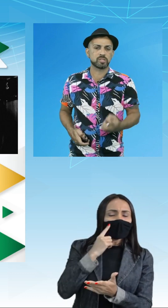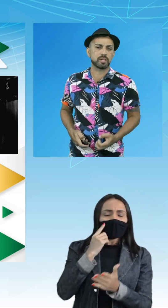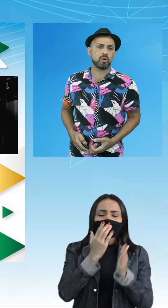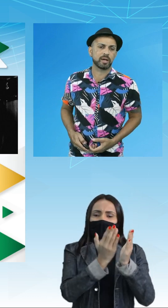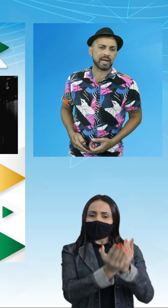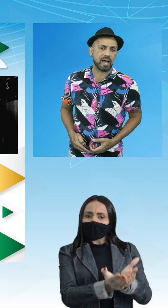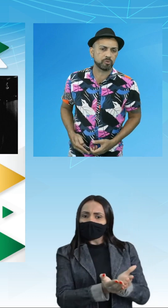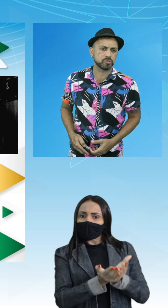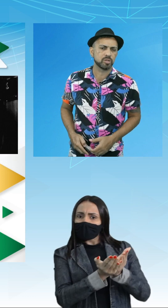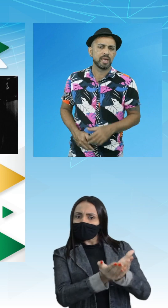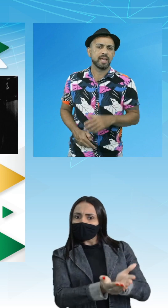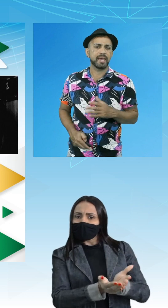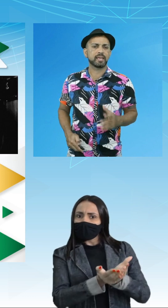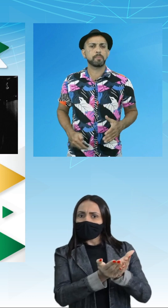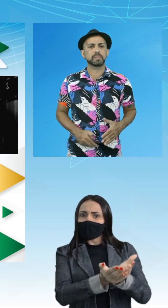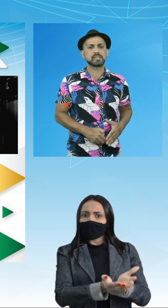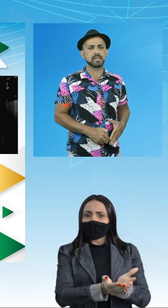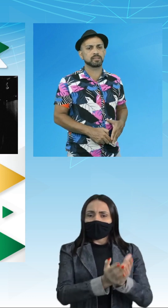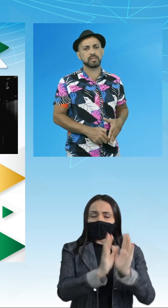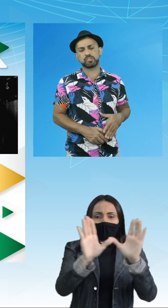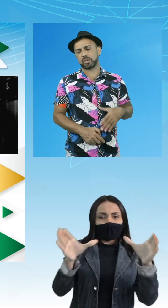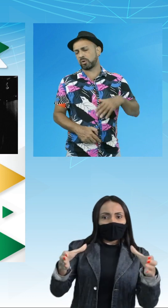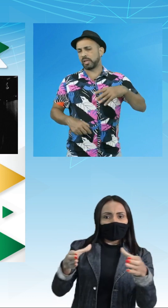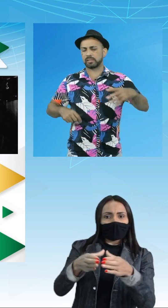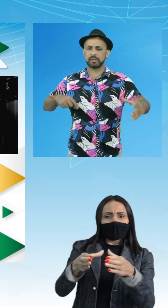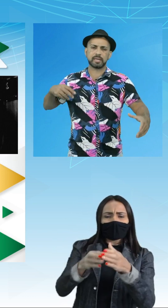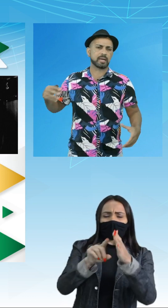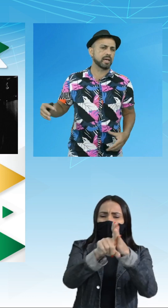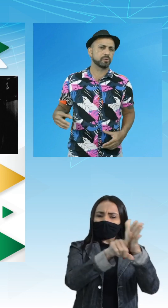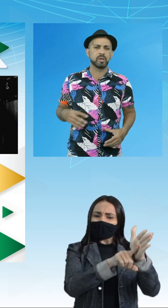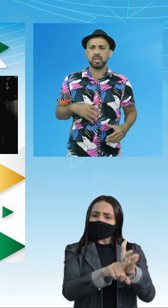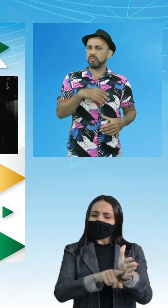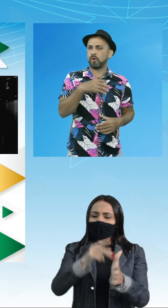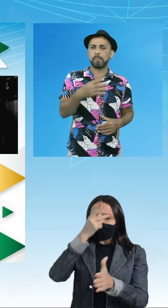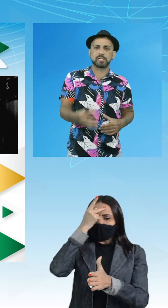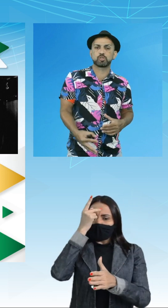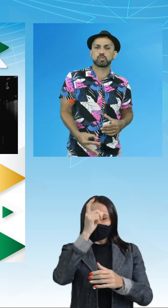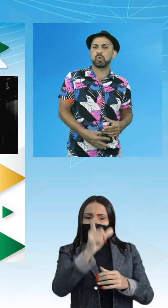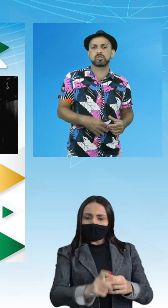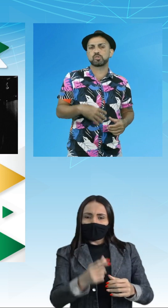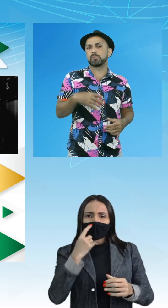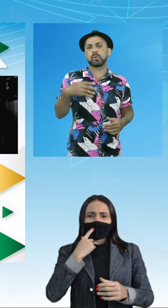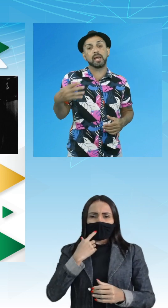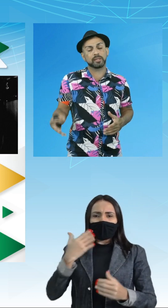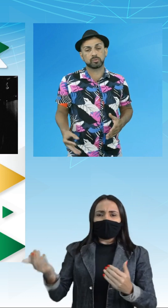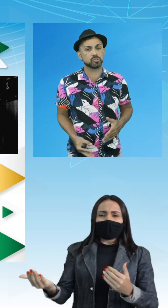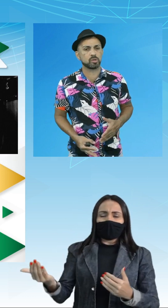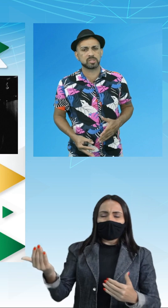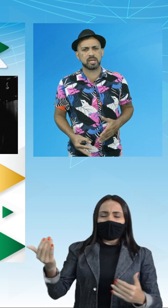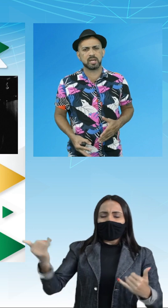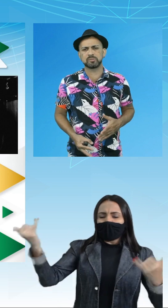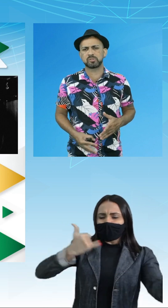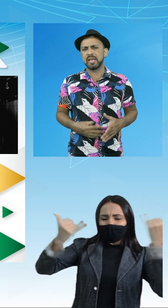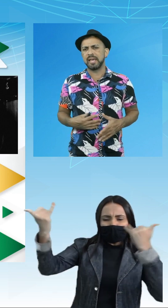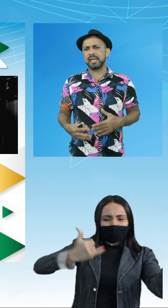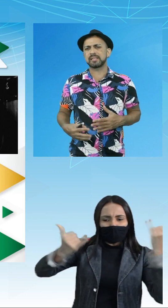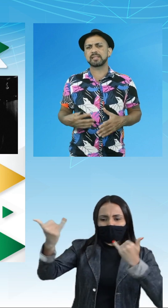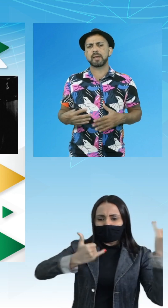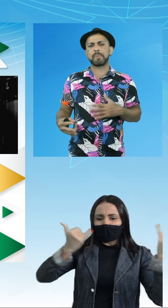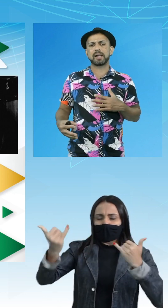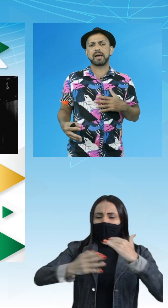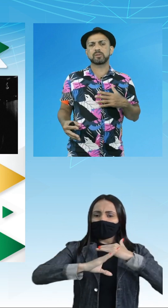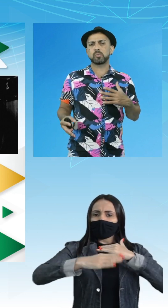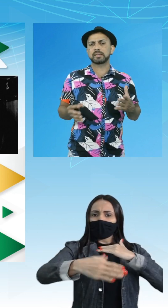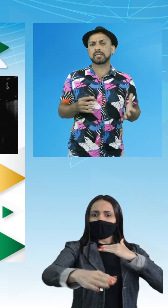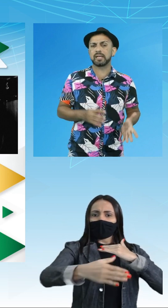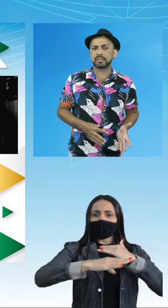oceanográficos, equipe de cientistas coletando, claro, informações sobre o leito dos oceanos, eles se